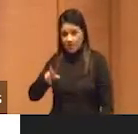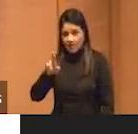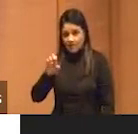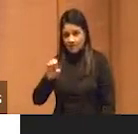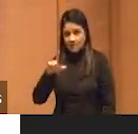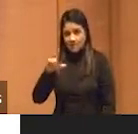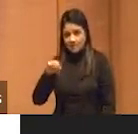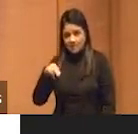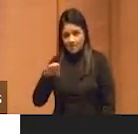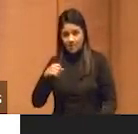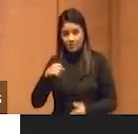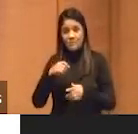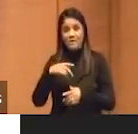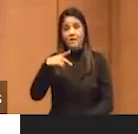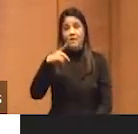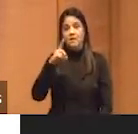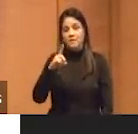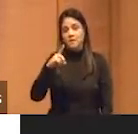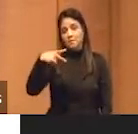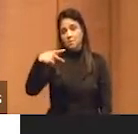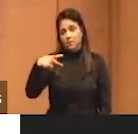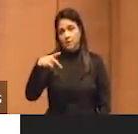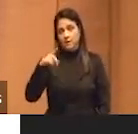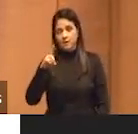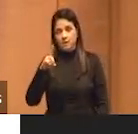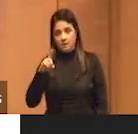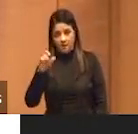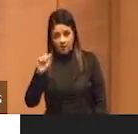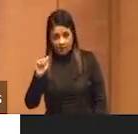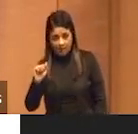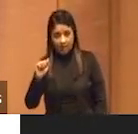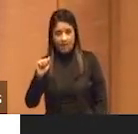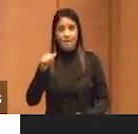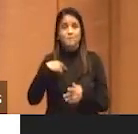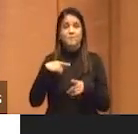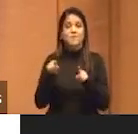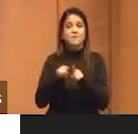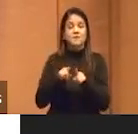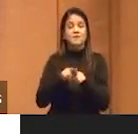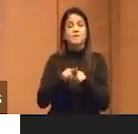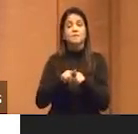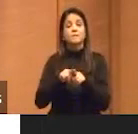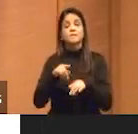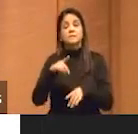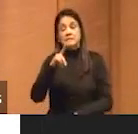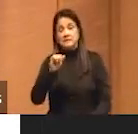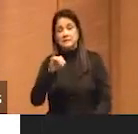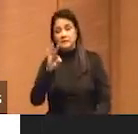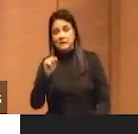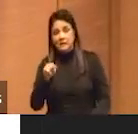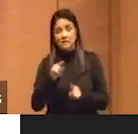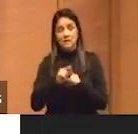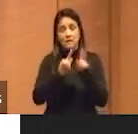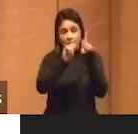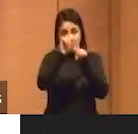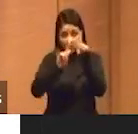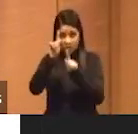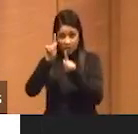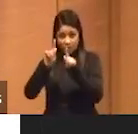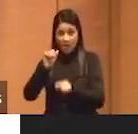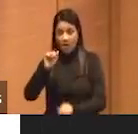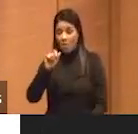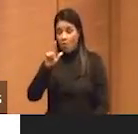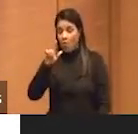falam nesse PDPA, dizer, plataformização, dataficação e performatividade algoritma, quer dizer,